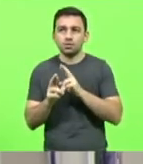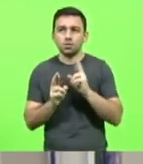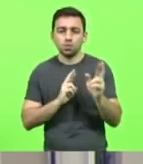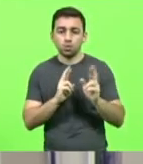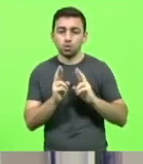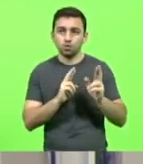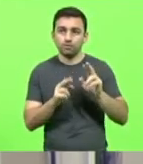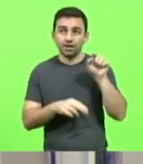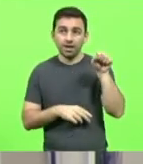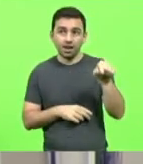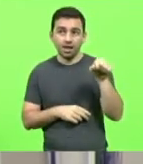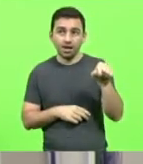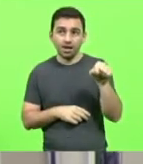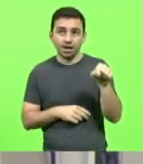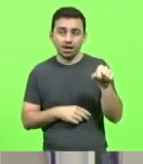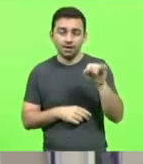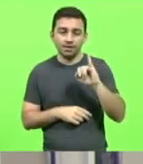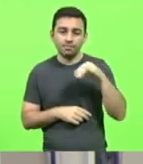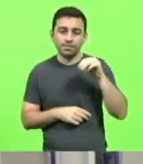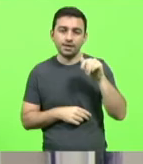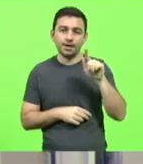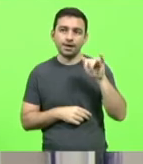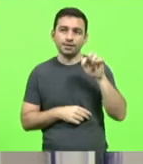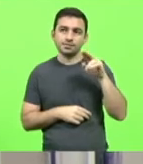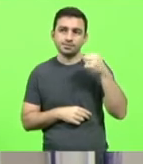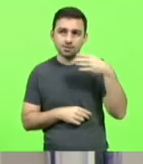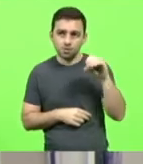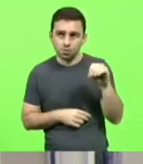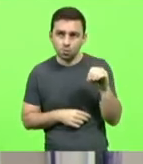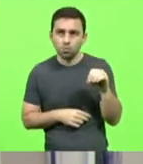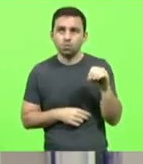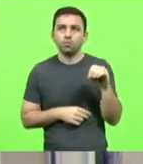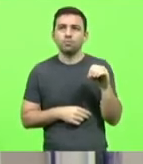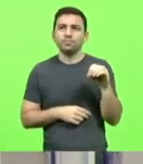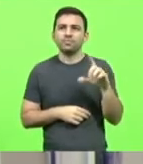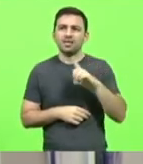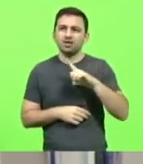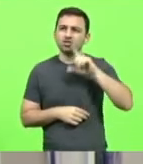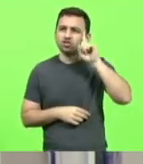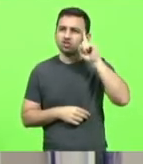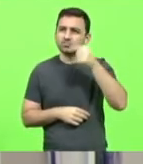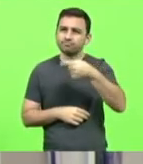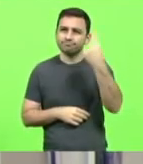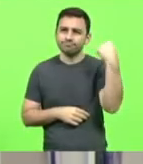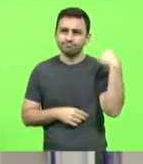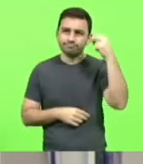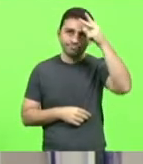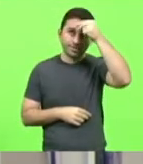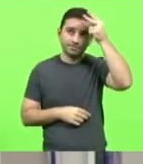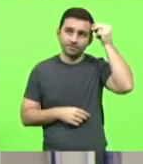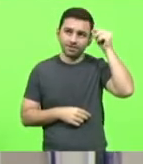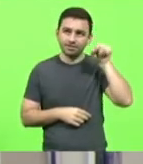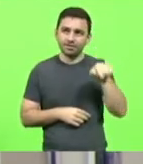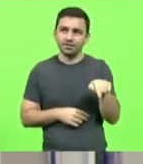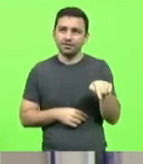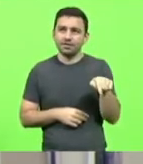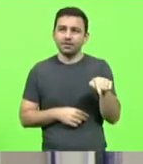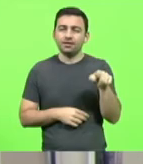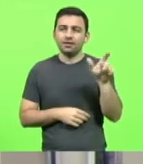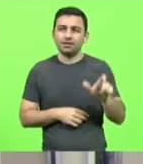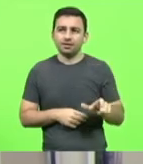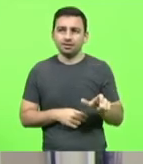imigração lá em Pedras Grandes, tivemos dias atrás aqui com o prefeito, e também a abertura do processo